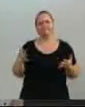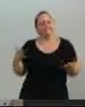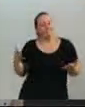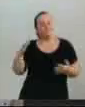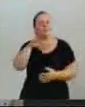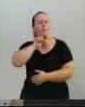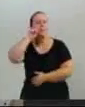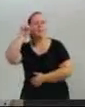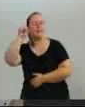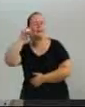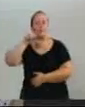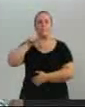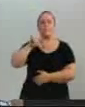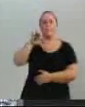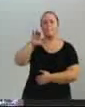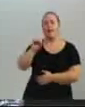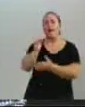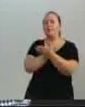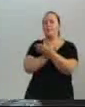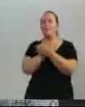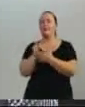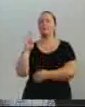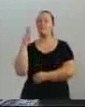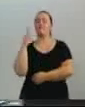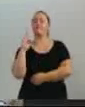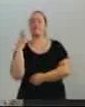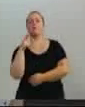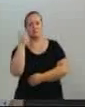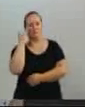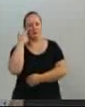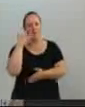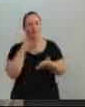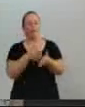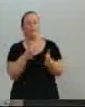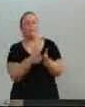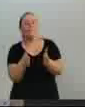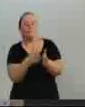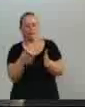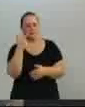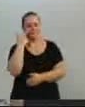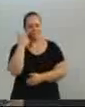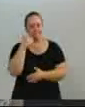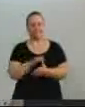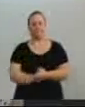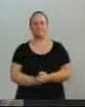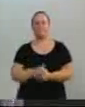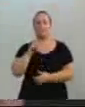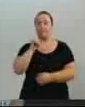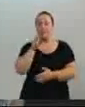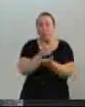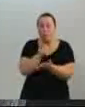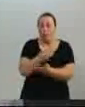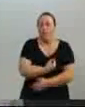começa a se operar a trairagem. Abril e maio do ano que vem é o prazo. vereador Jefferson Forrest falou assim, quem sobreviveu daquele ninho